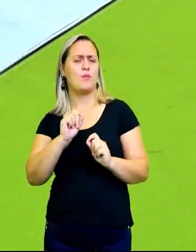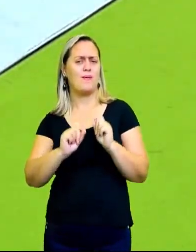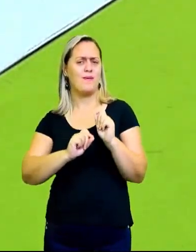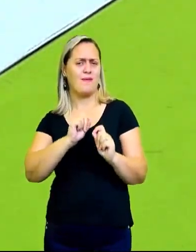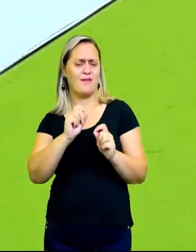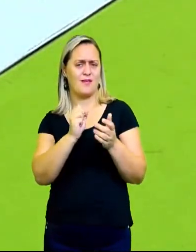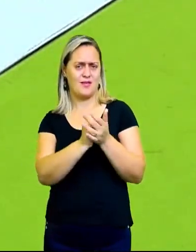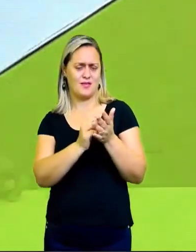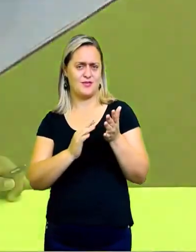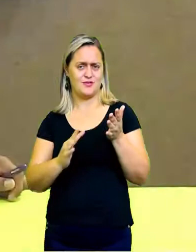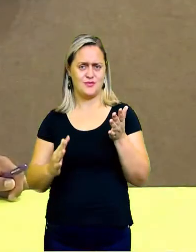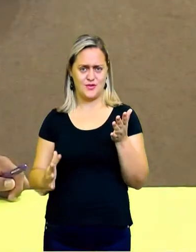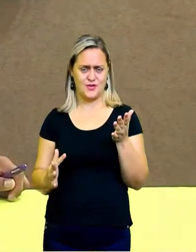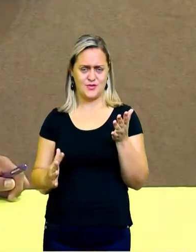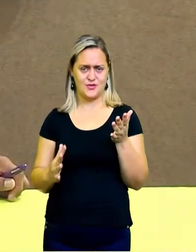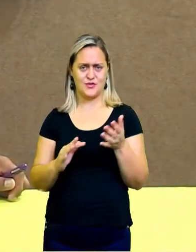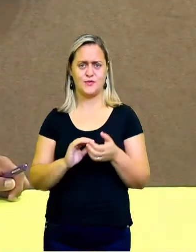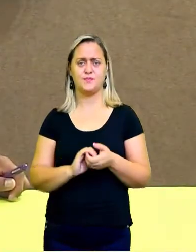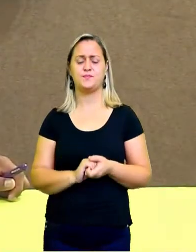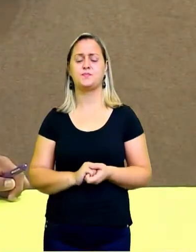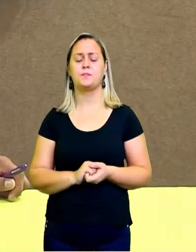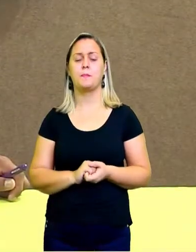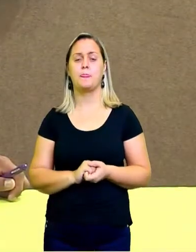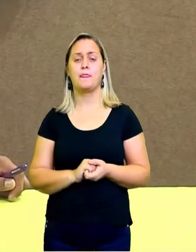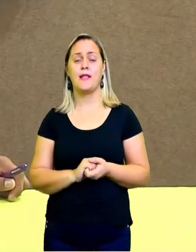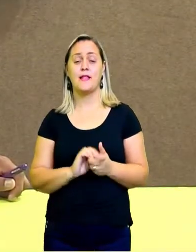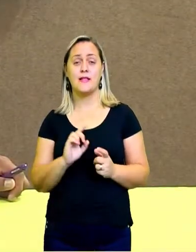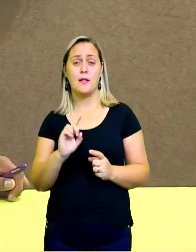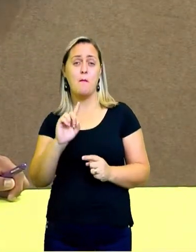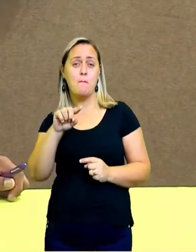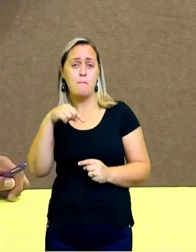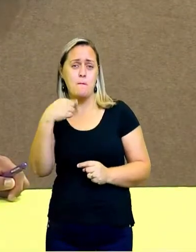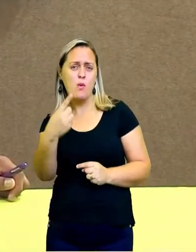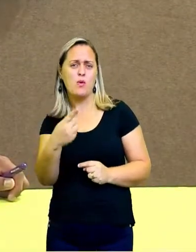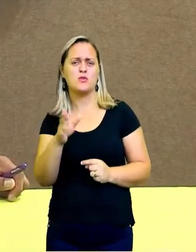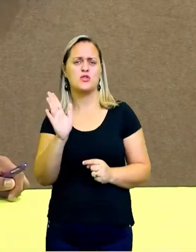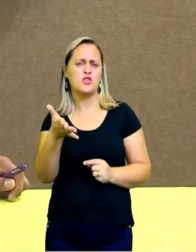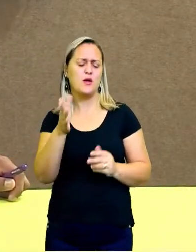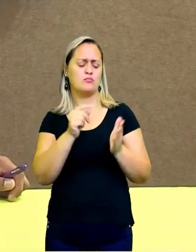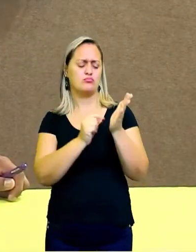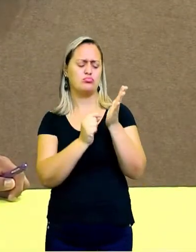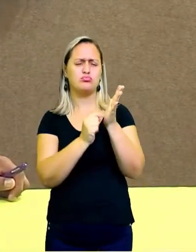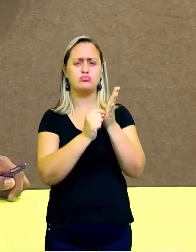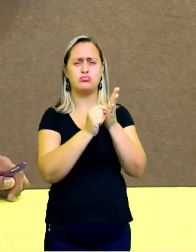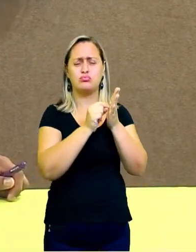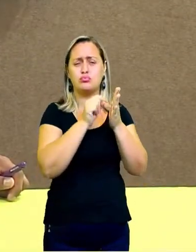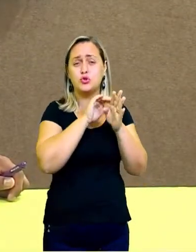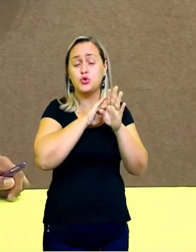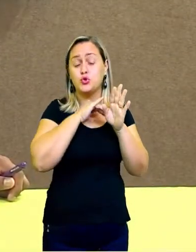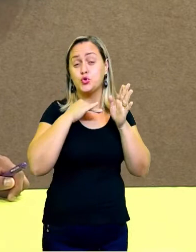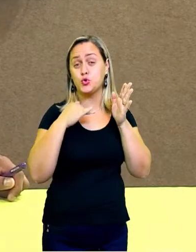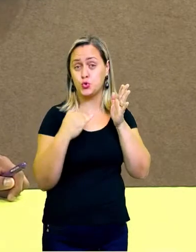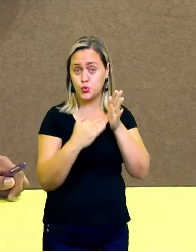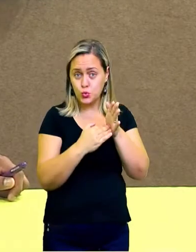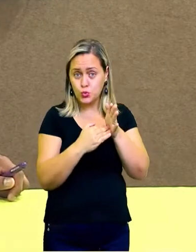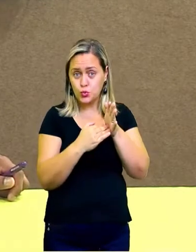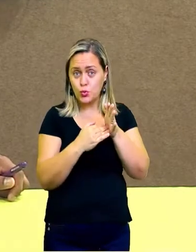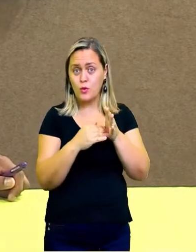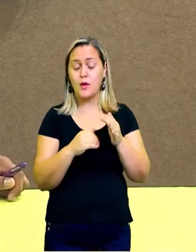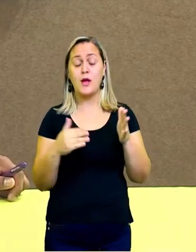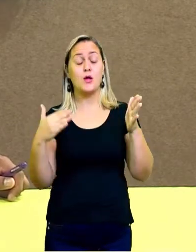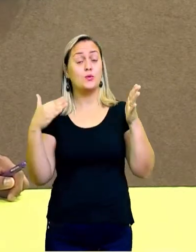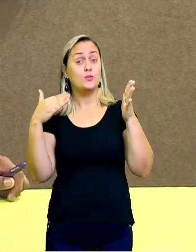não esteja quase nenhum espaço em branco, que seja, que toda a folha, no caso da sua atividade aí,